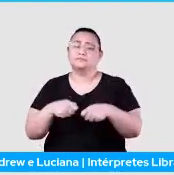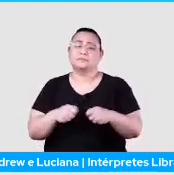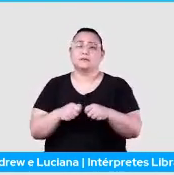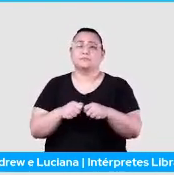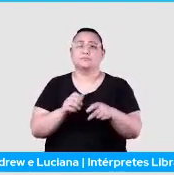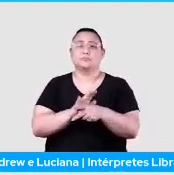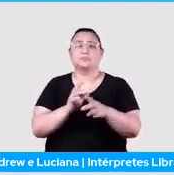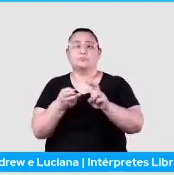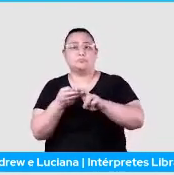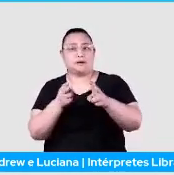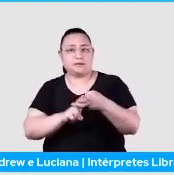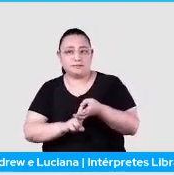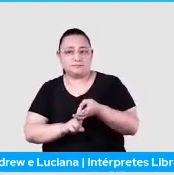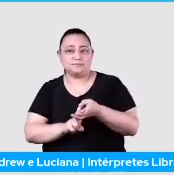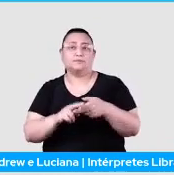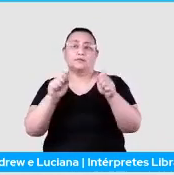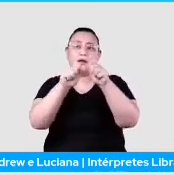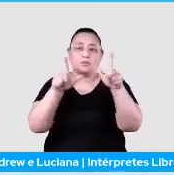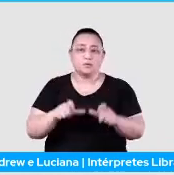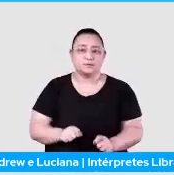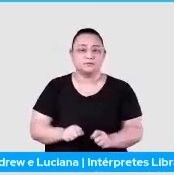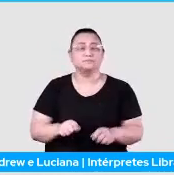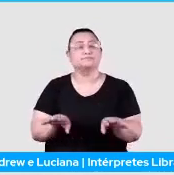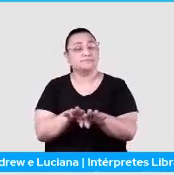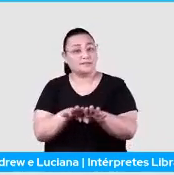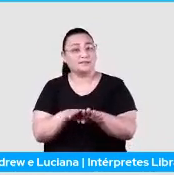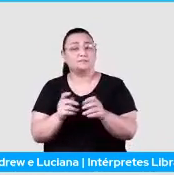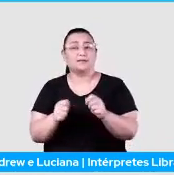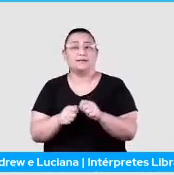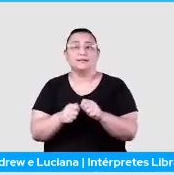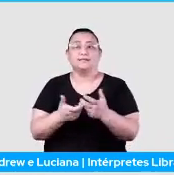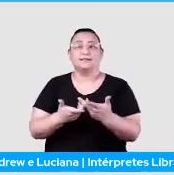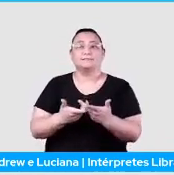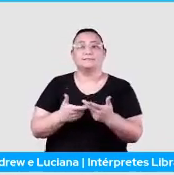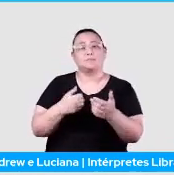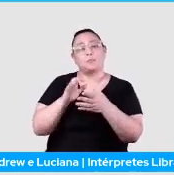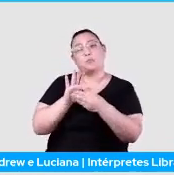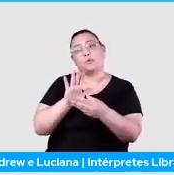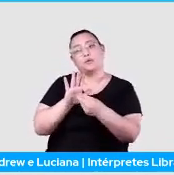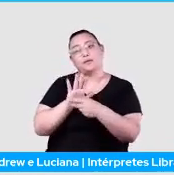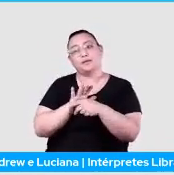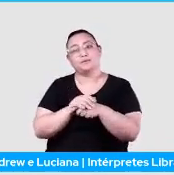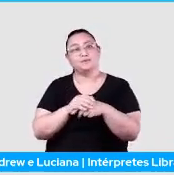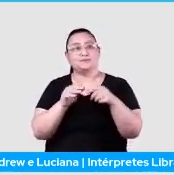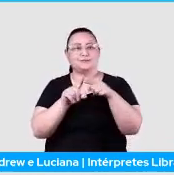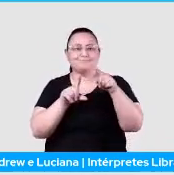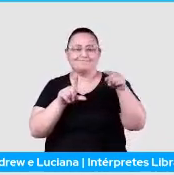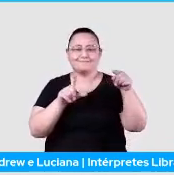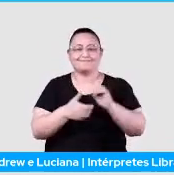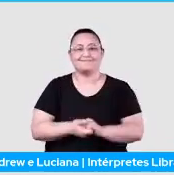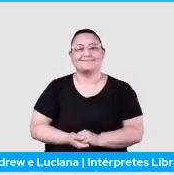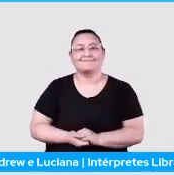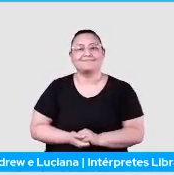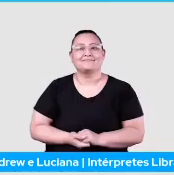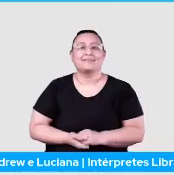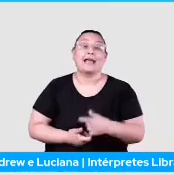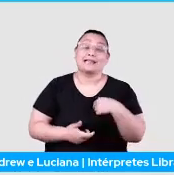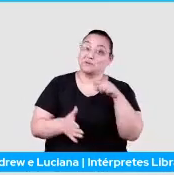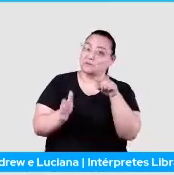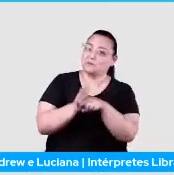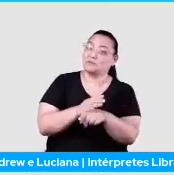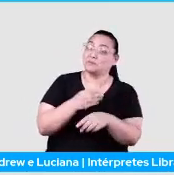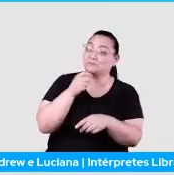pipelines, de algoritmos e nossos queridos modelos estatísticos. E aí, tem uma pergunta muito